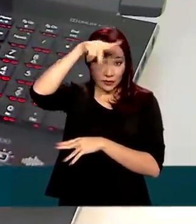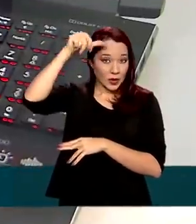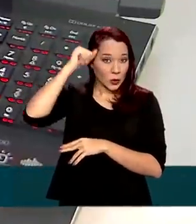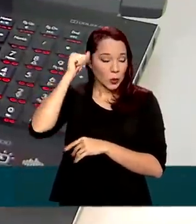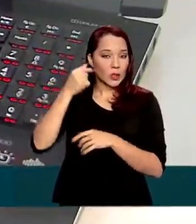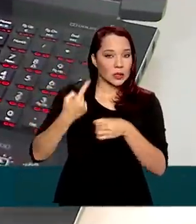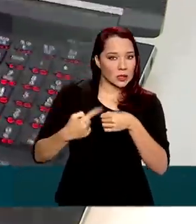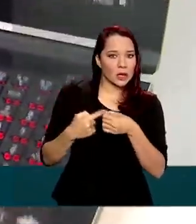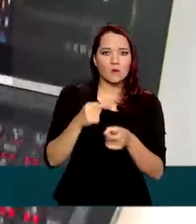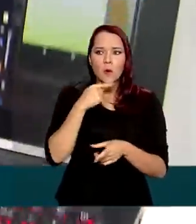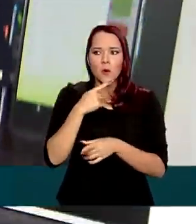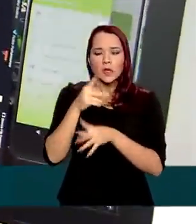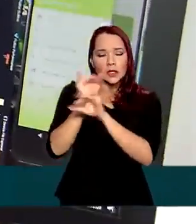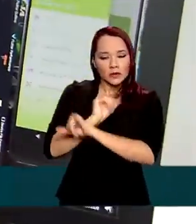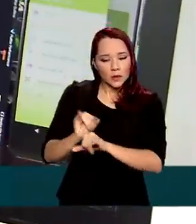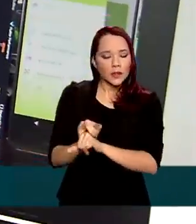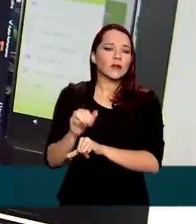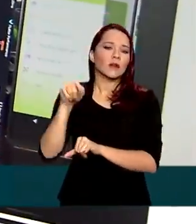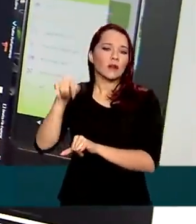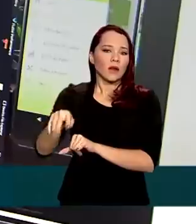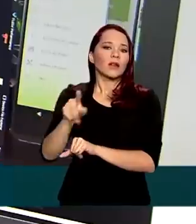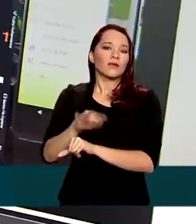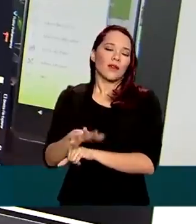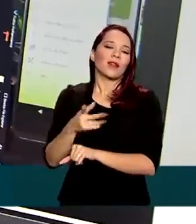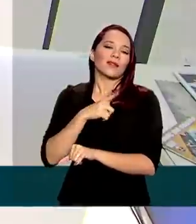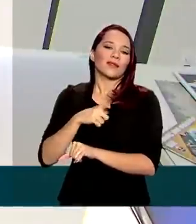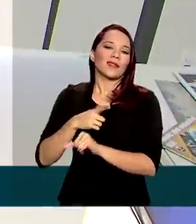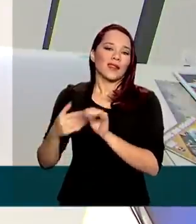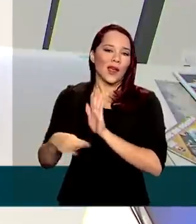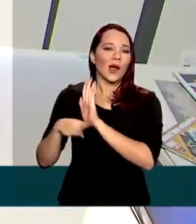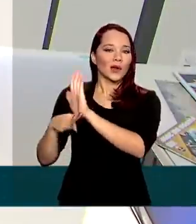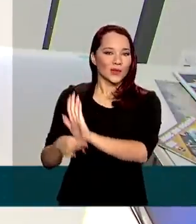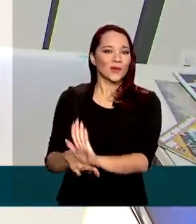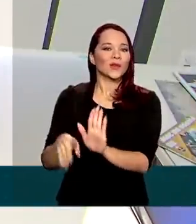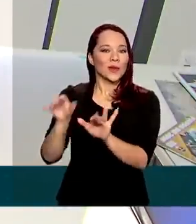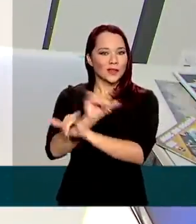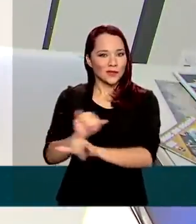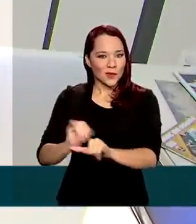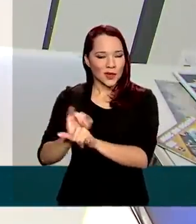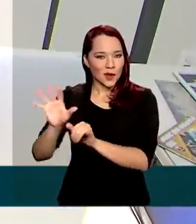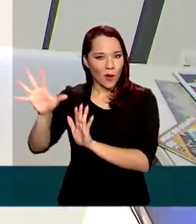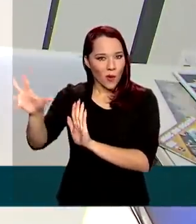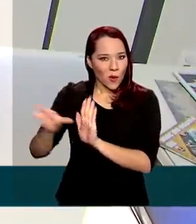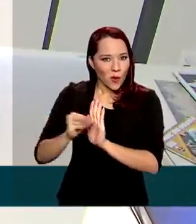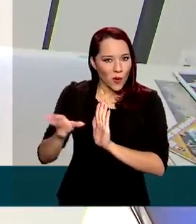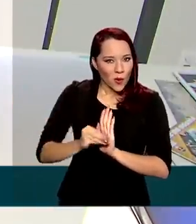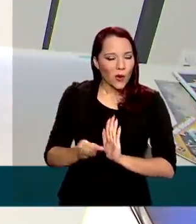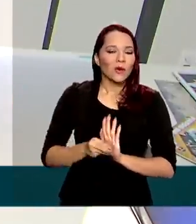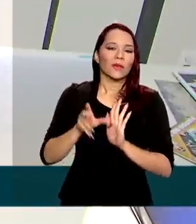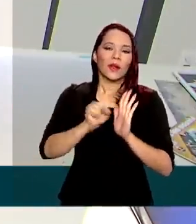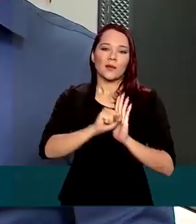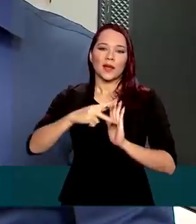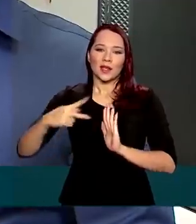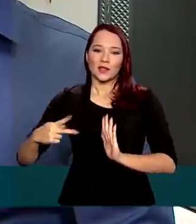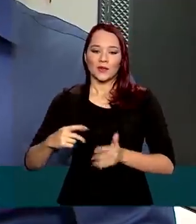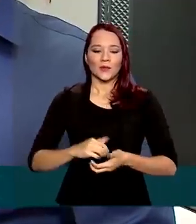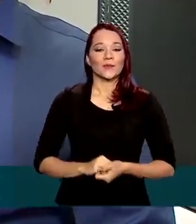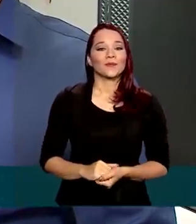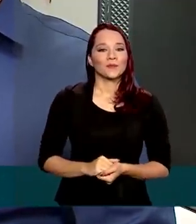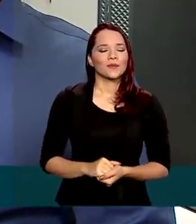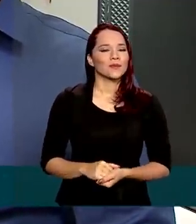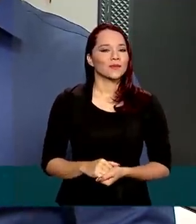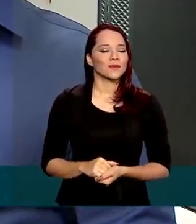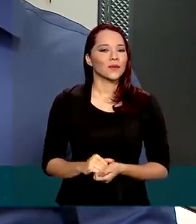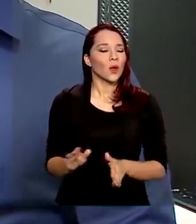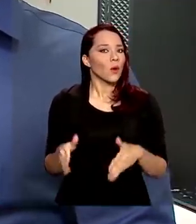de levantar dados serão especialmente beneficiadas pelos dados recolhidos pelo Guardiões da Amazônia. Qual seria